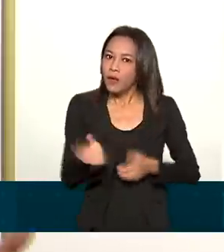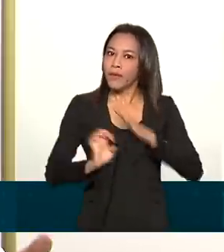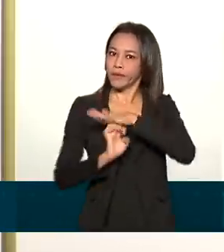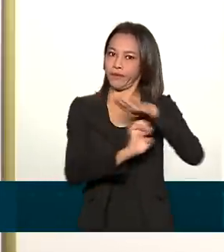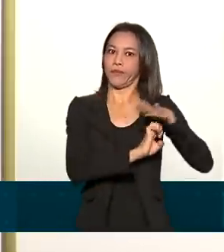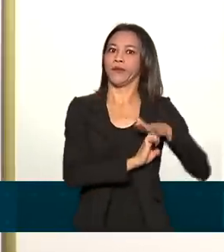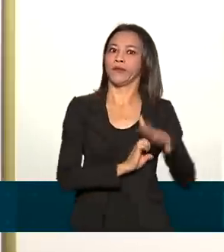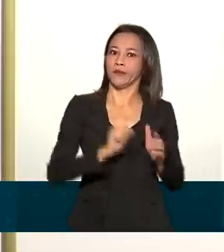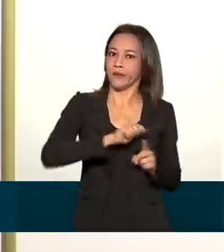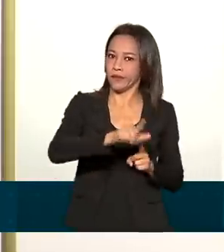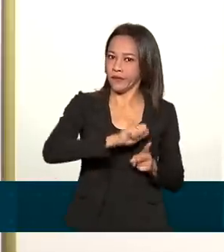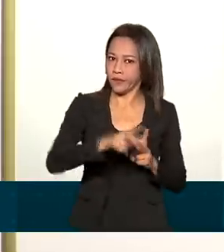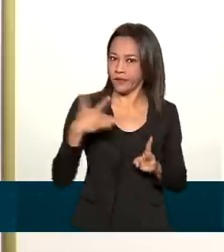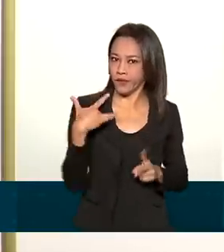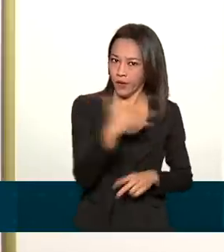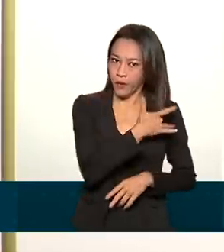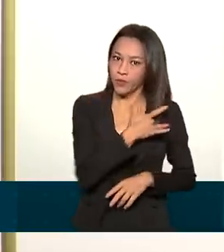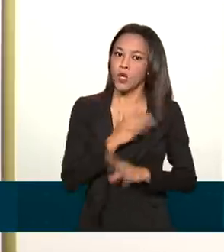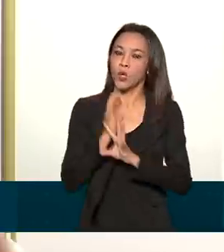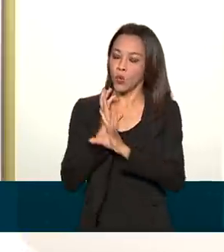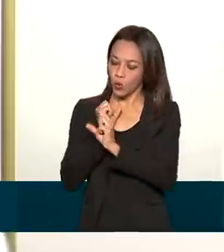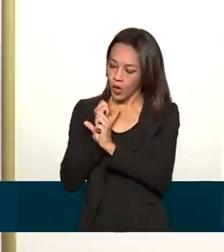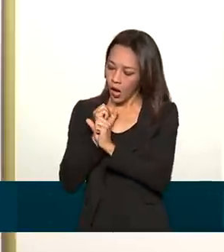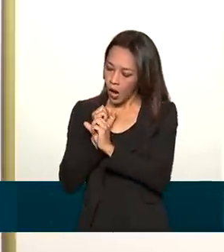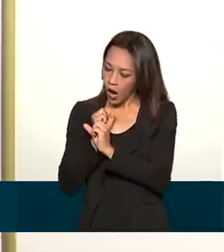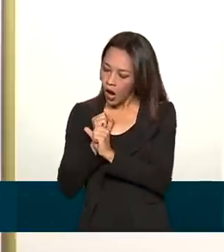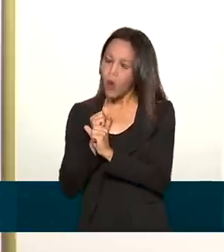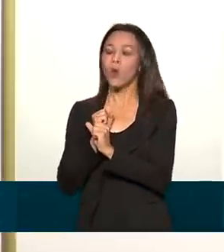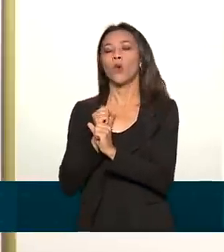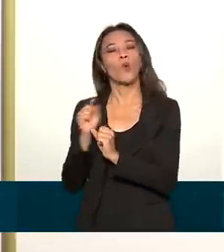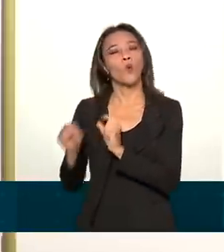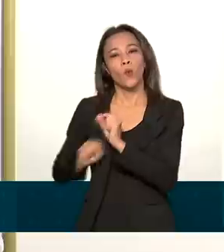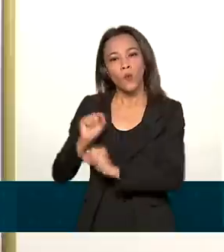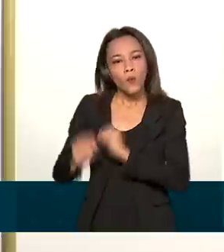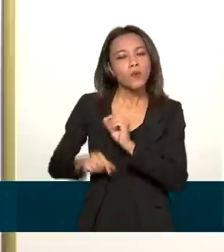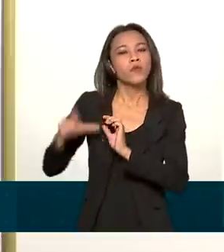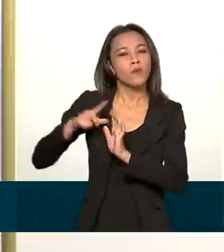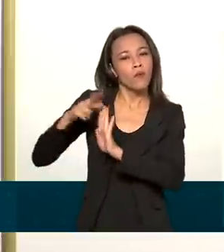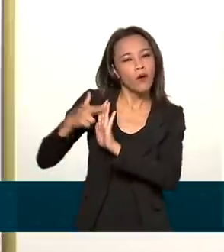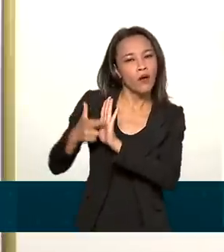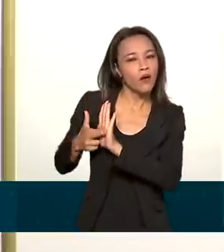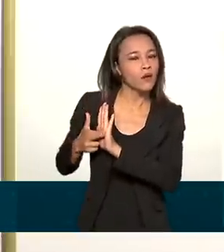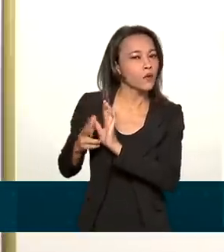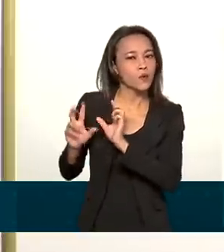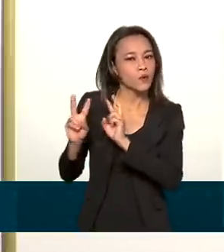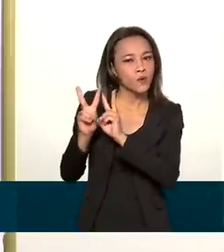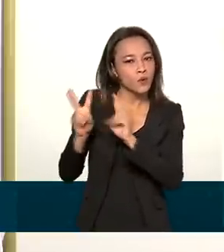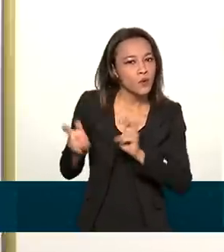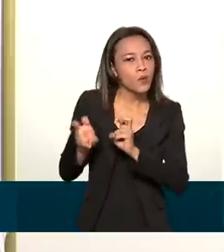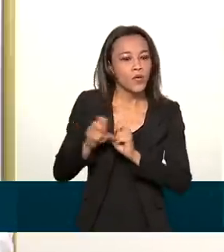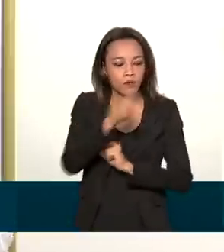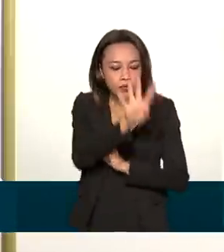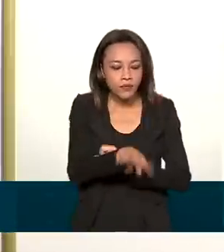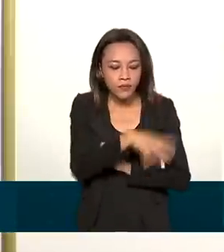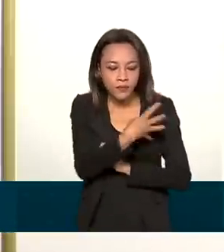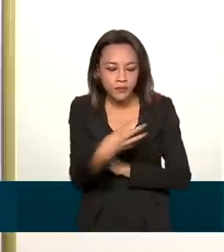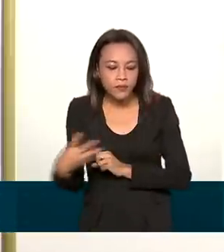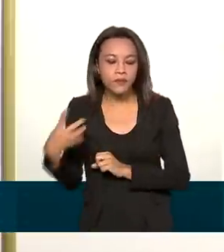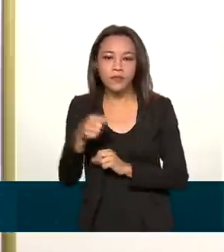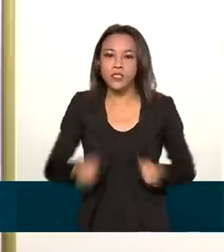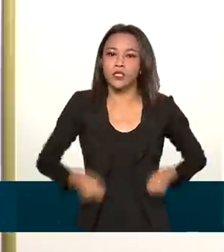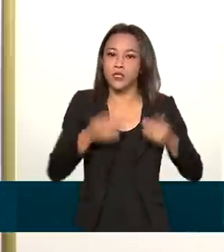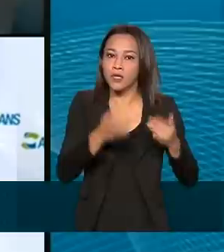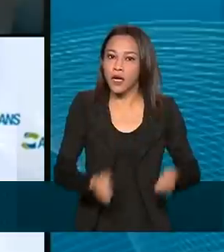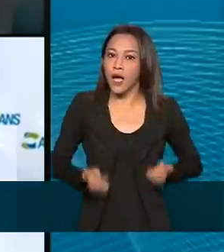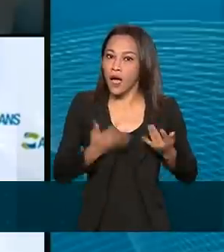O cálculo do reajuste anual é feito, entre outras coisas, levando em consideração justamente a planilha de custos de todas